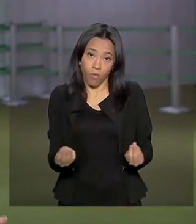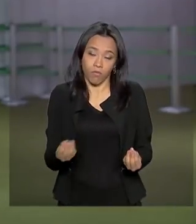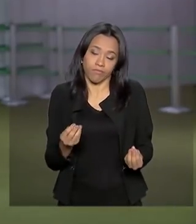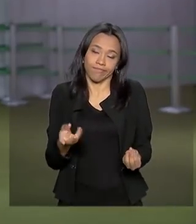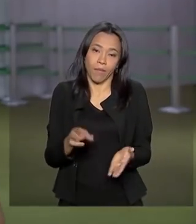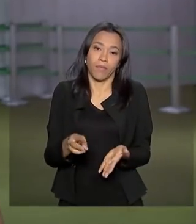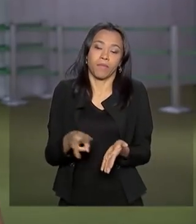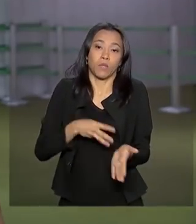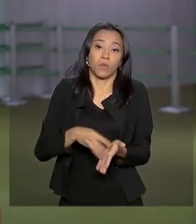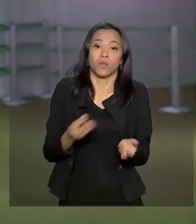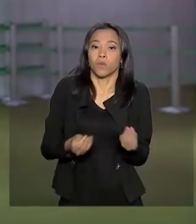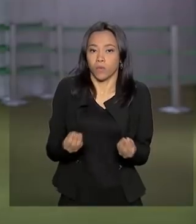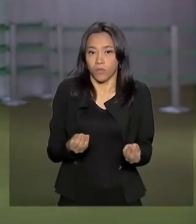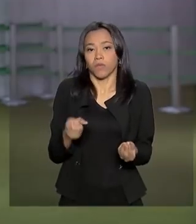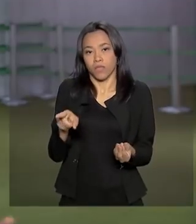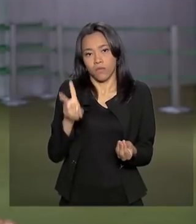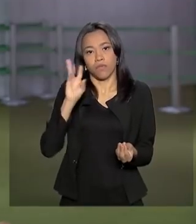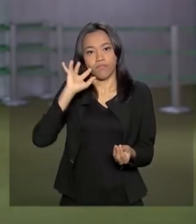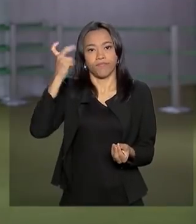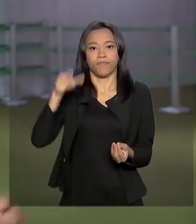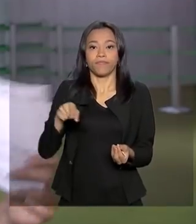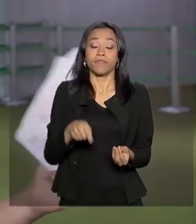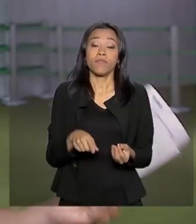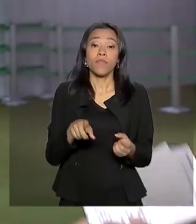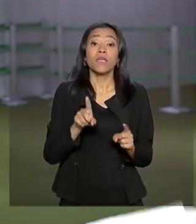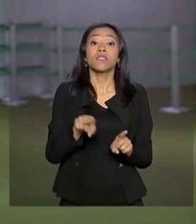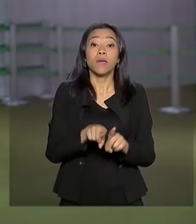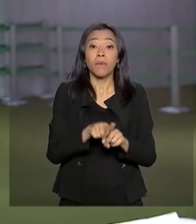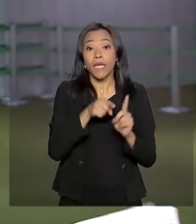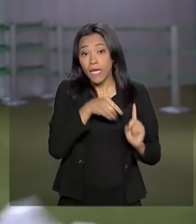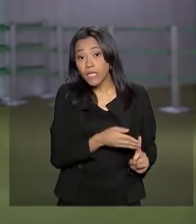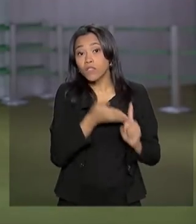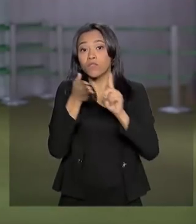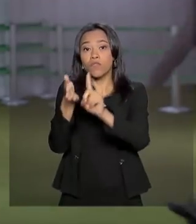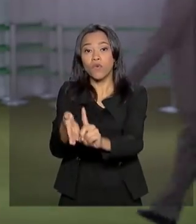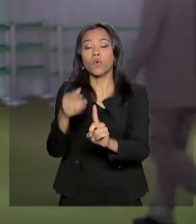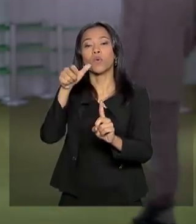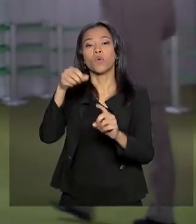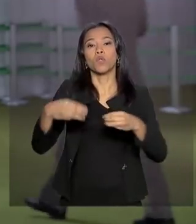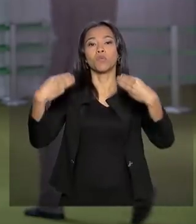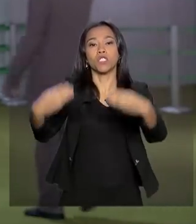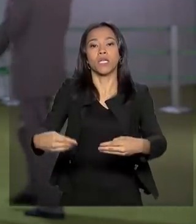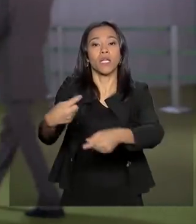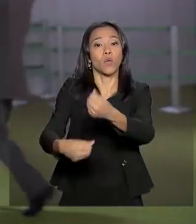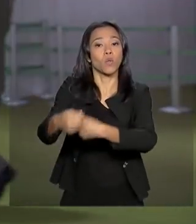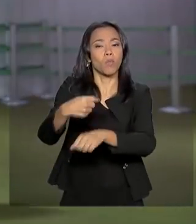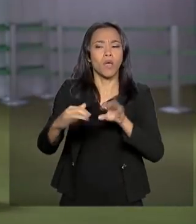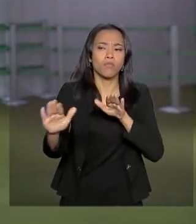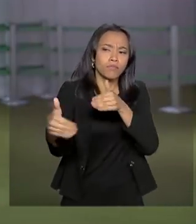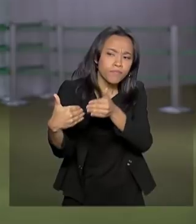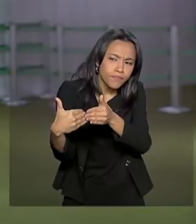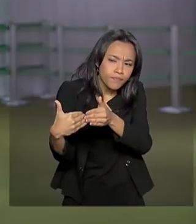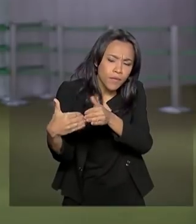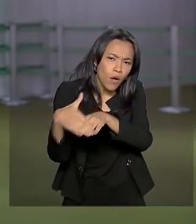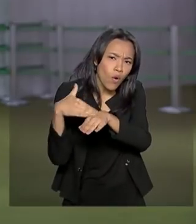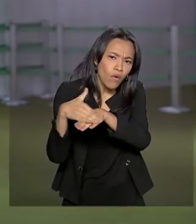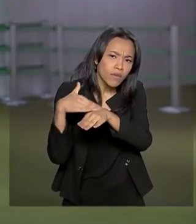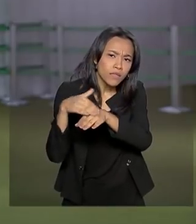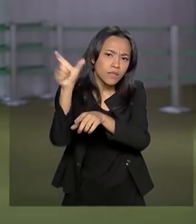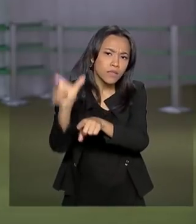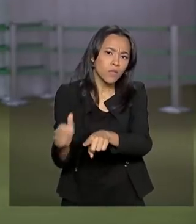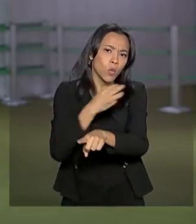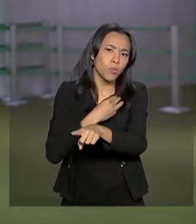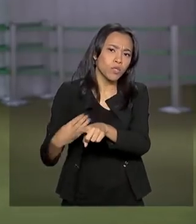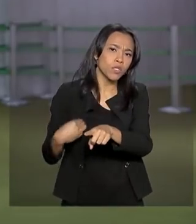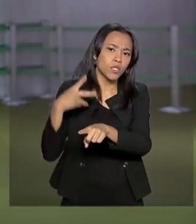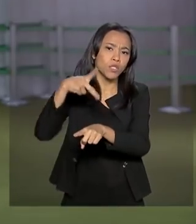presidente e o relator, estiveram com o presidente da casa, Rodrigo Maia, lá no Ministério da Economia, conversando com o ministro Paulo Guedes.